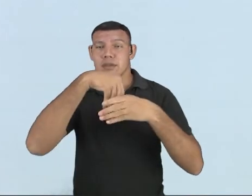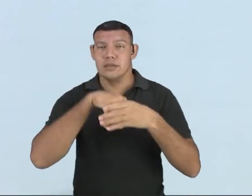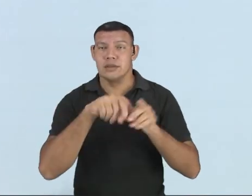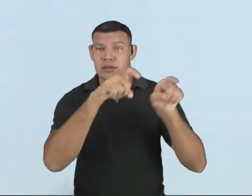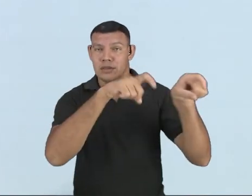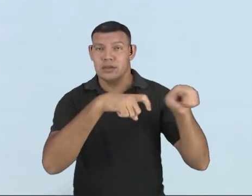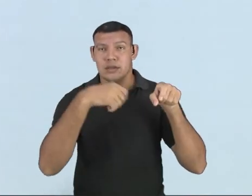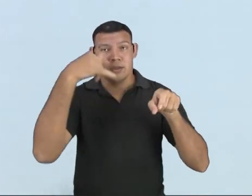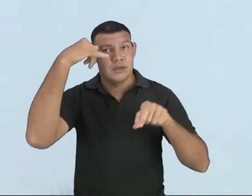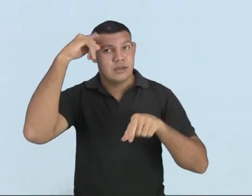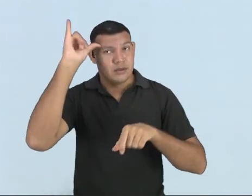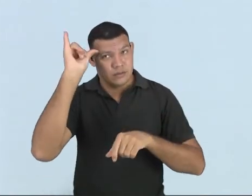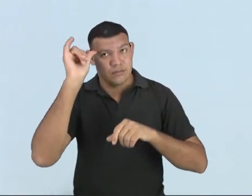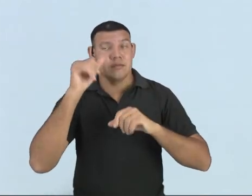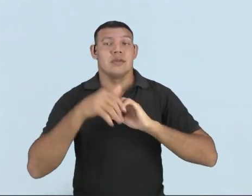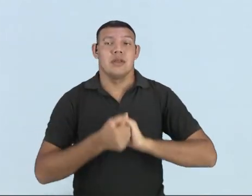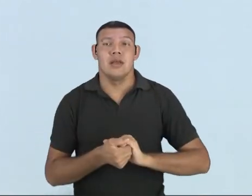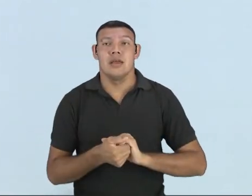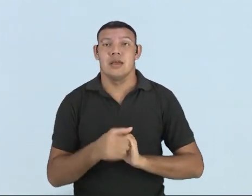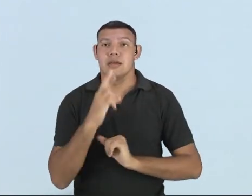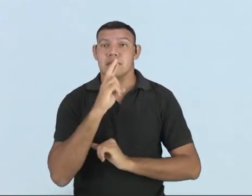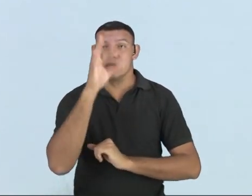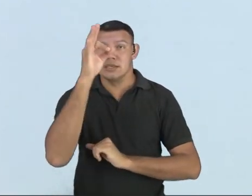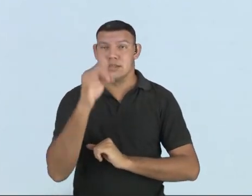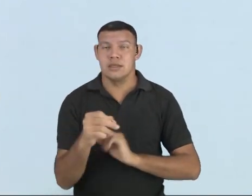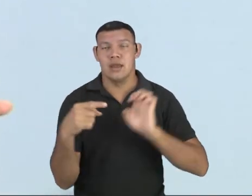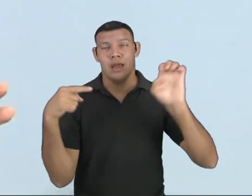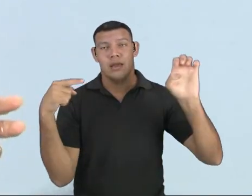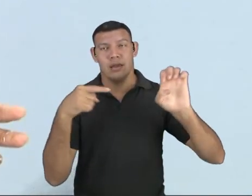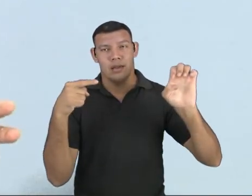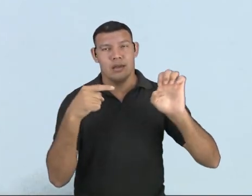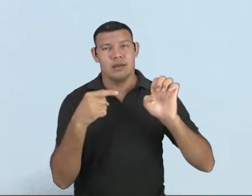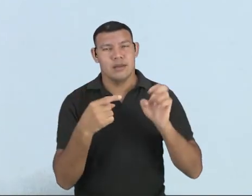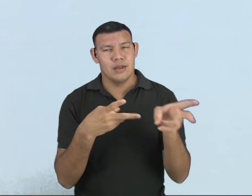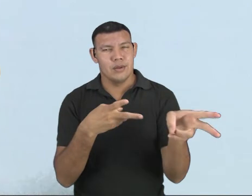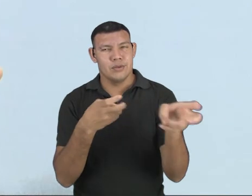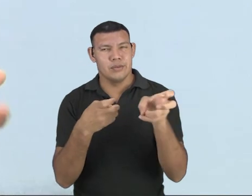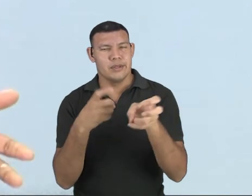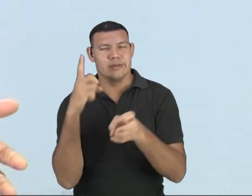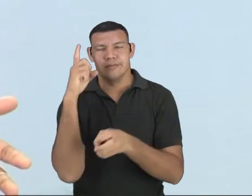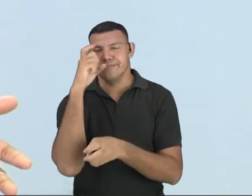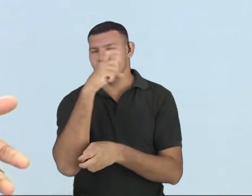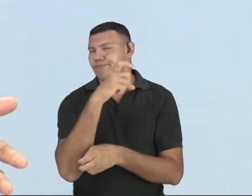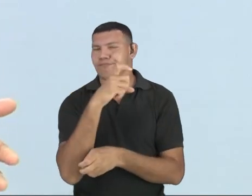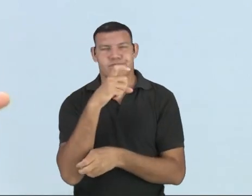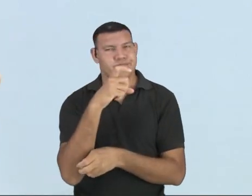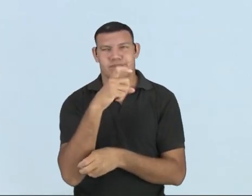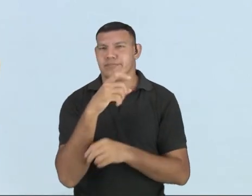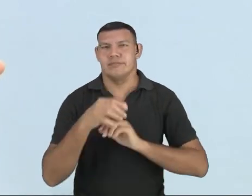alternativa é a letra E. Ok? Então, viram como não é tão difícil?